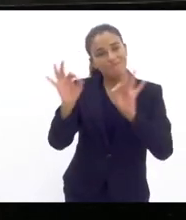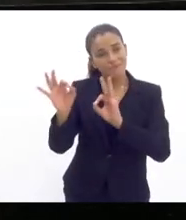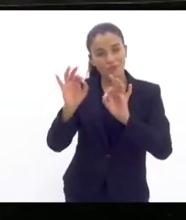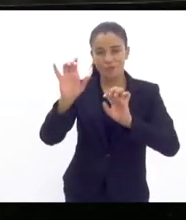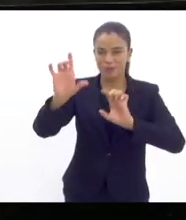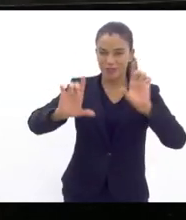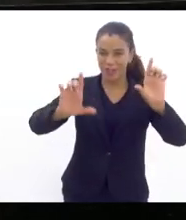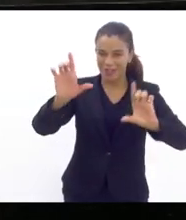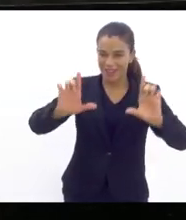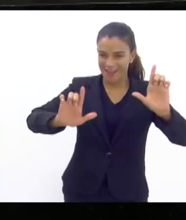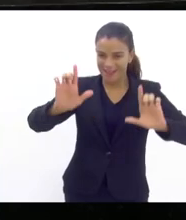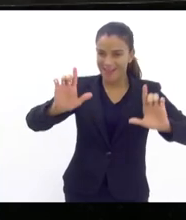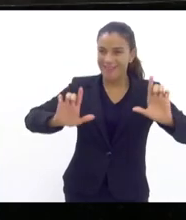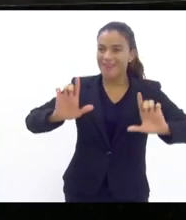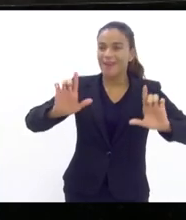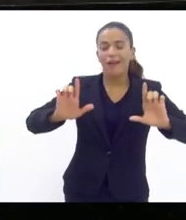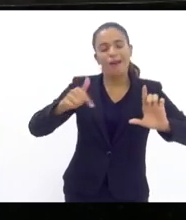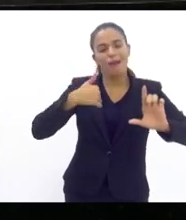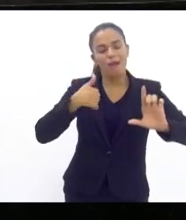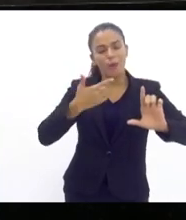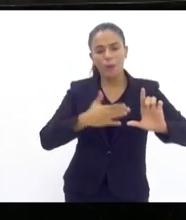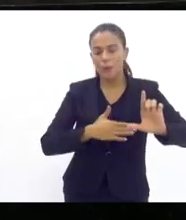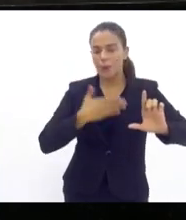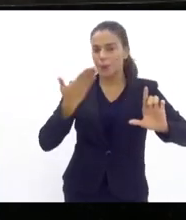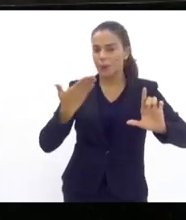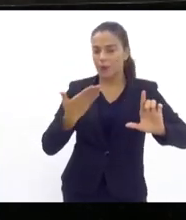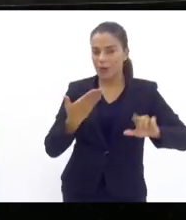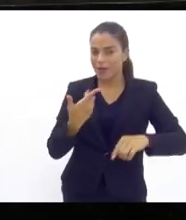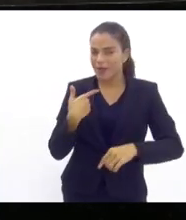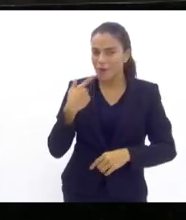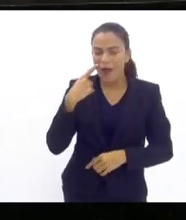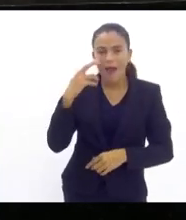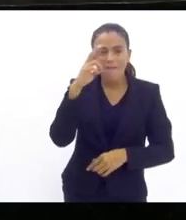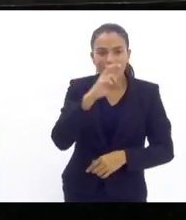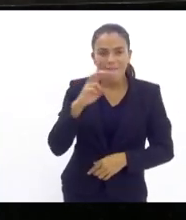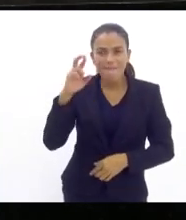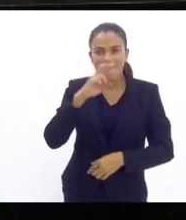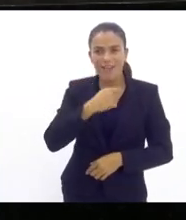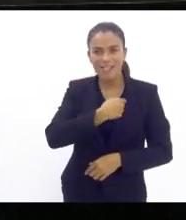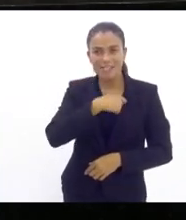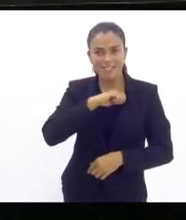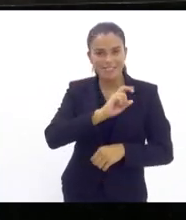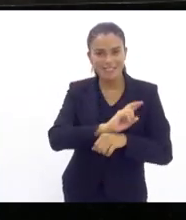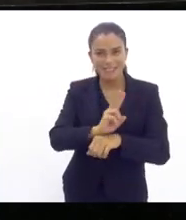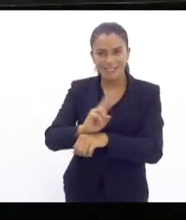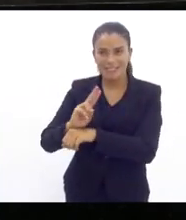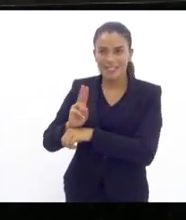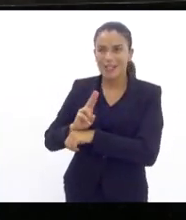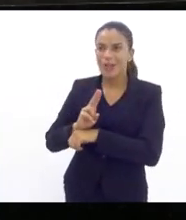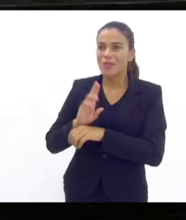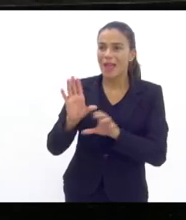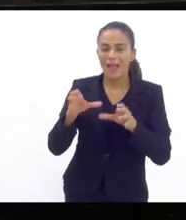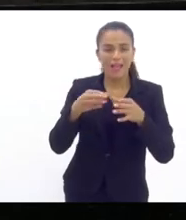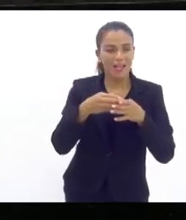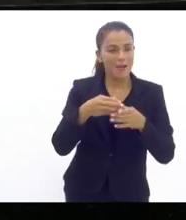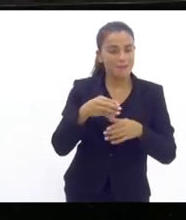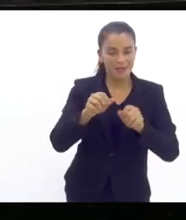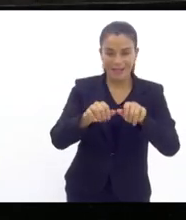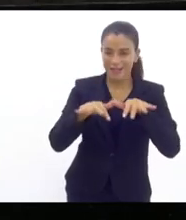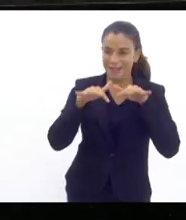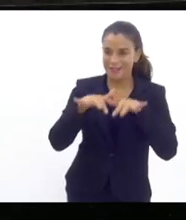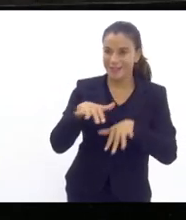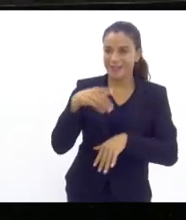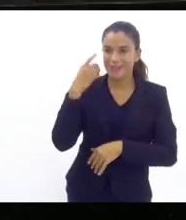assistimos eu fiquei surpresa com uma fiscalização da Câmara dos Deputados é óbvio que os